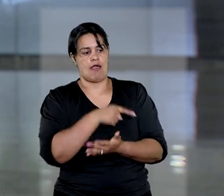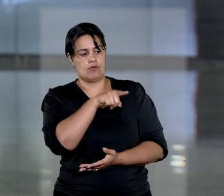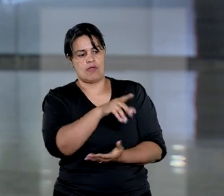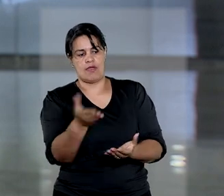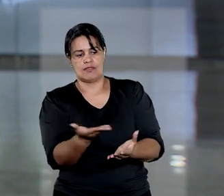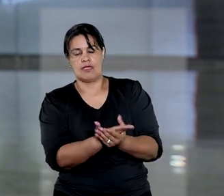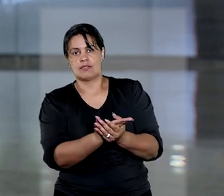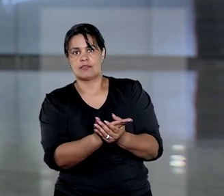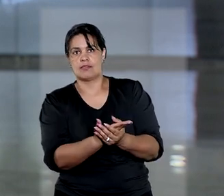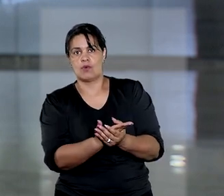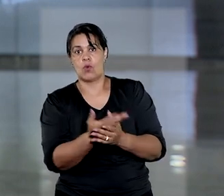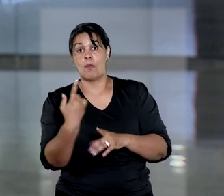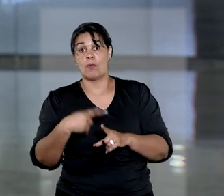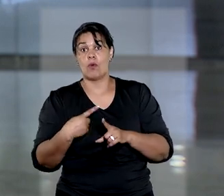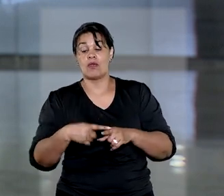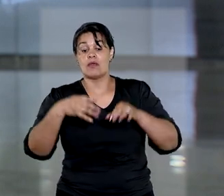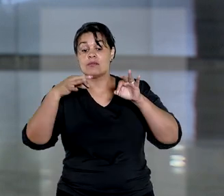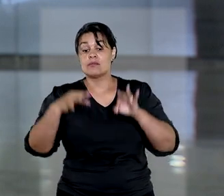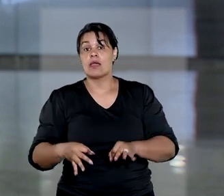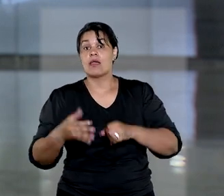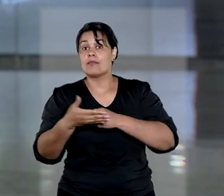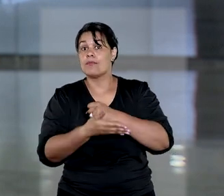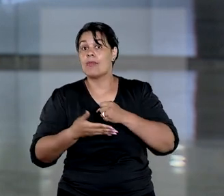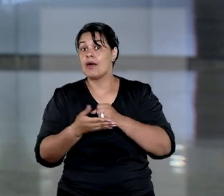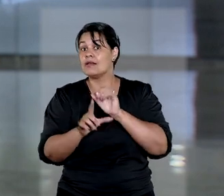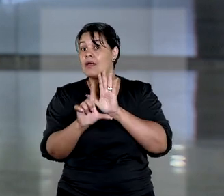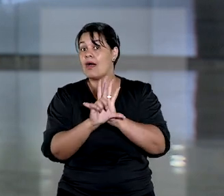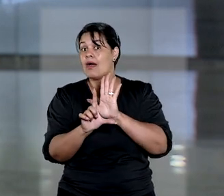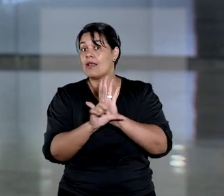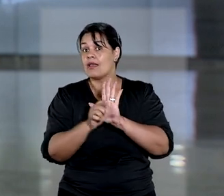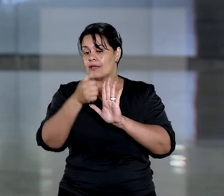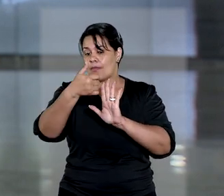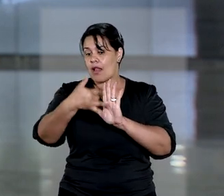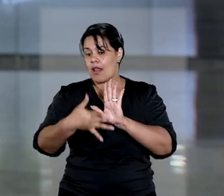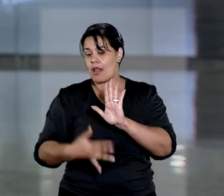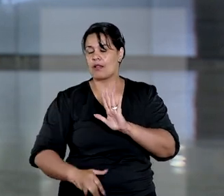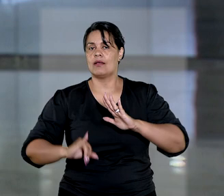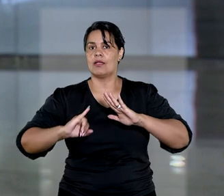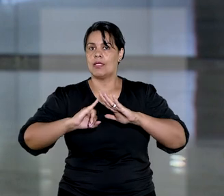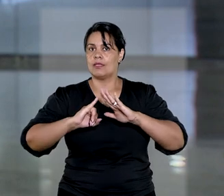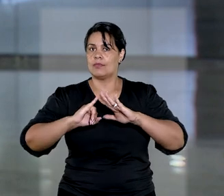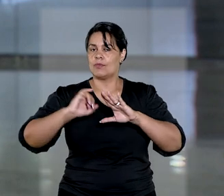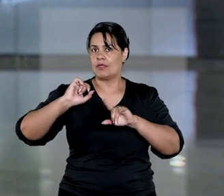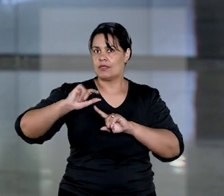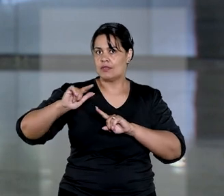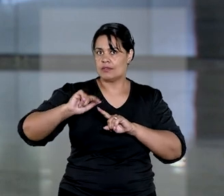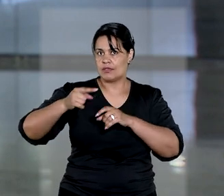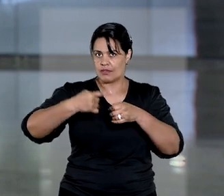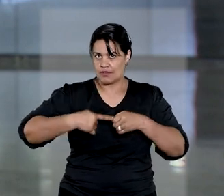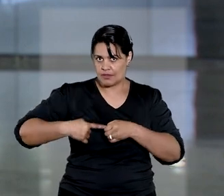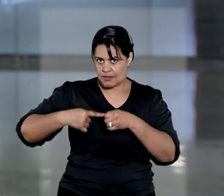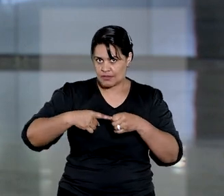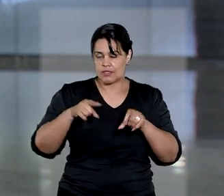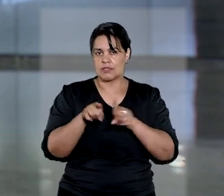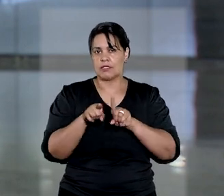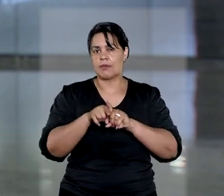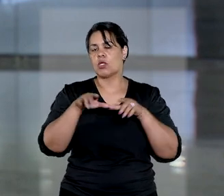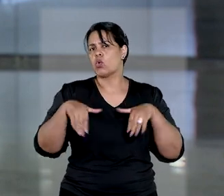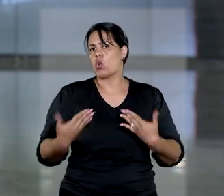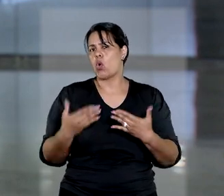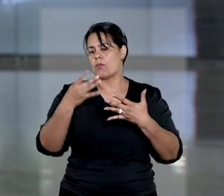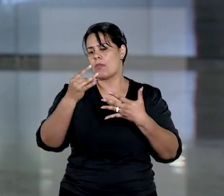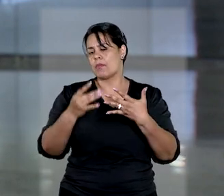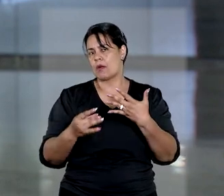utilizado pela nova proprietária, pois com base na lei que dispõe sobre as locações de imóveis urbanos e os procedimentos